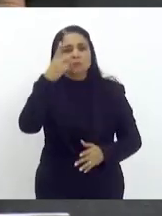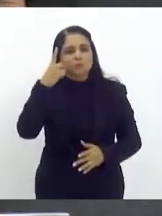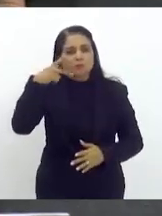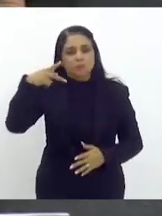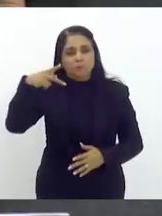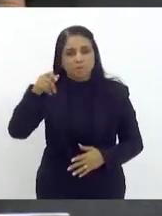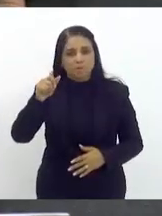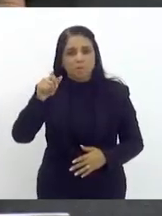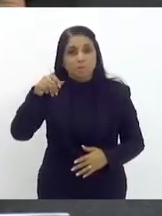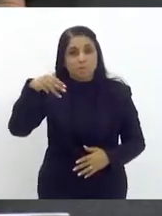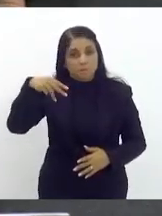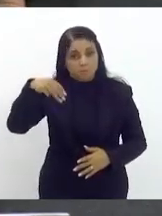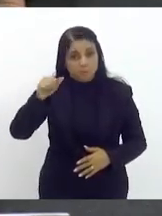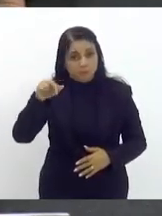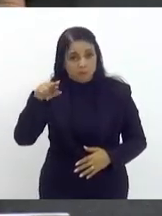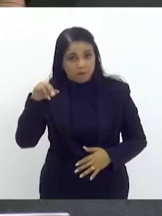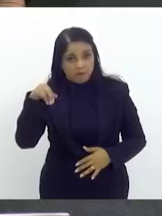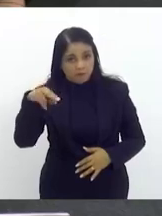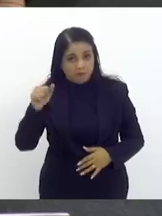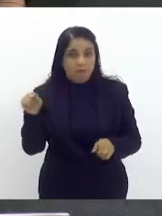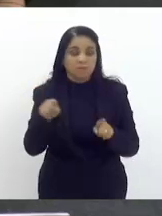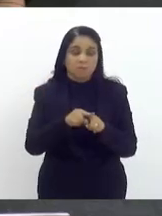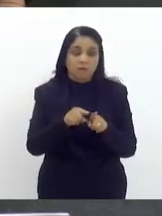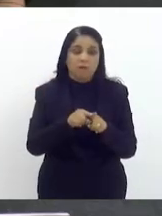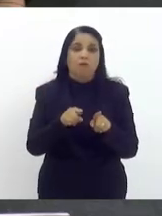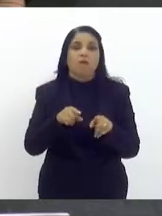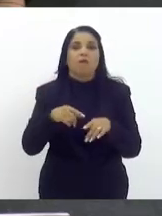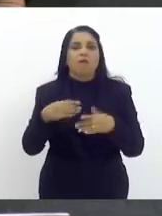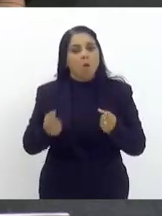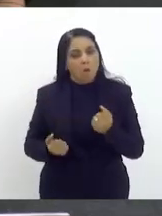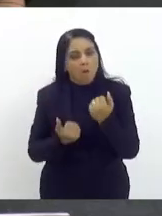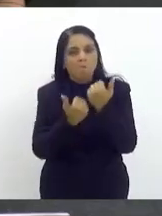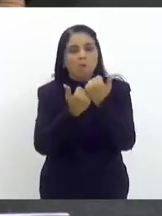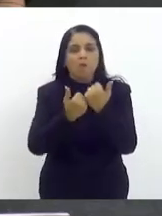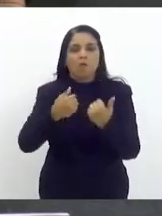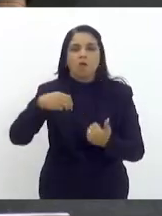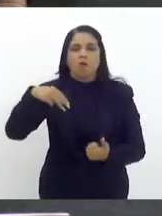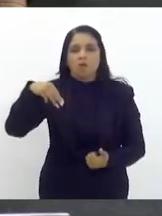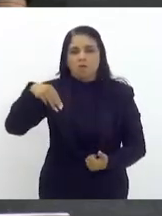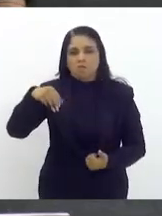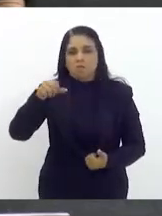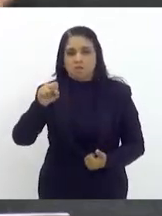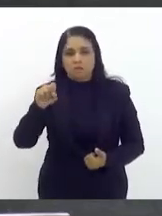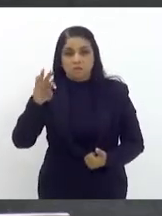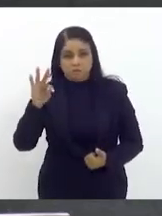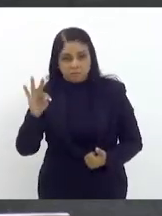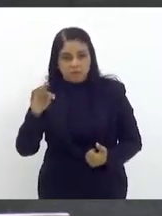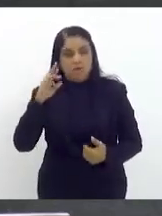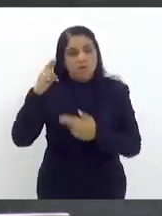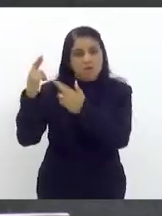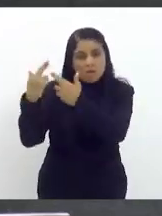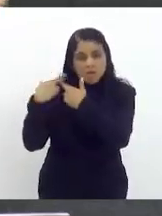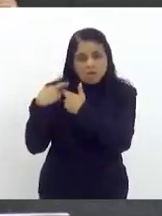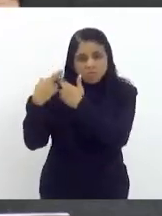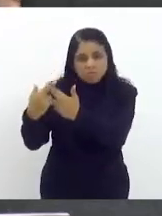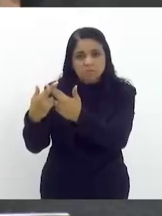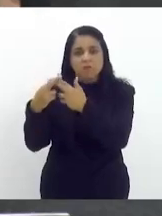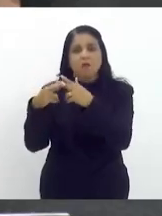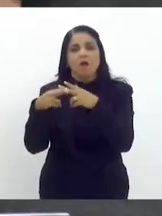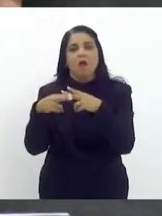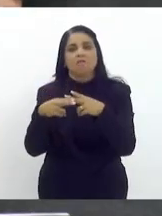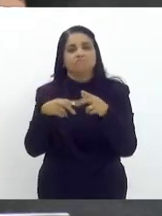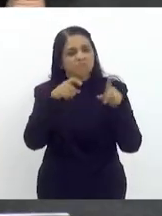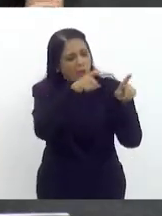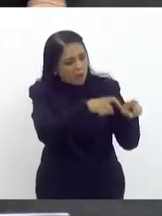MST manifestar também o meu apoio ao MST que é responsável por grande parcela da